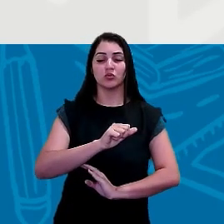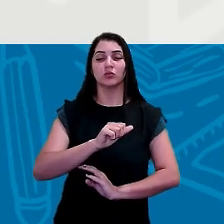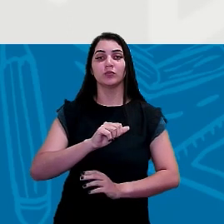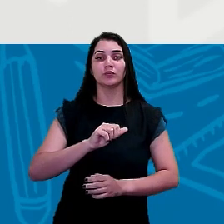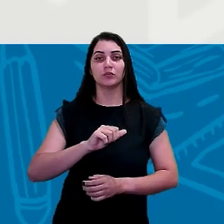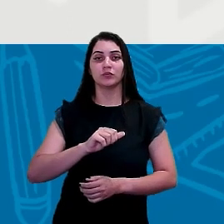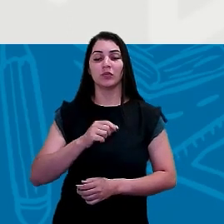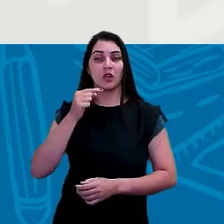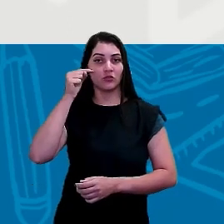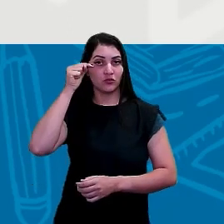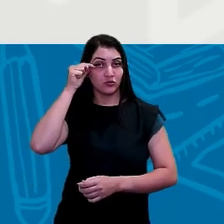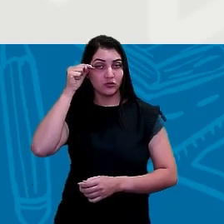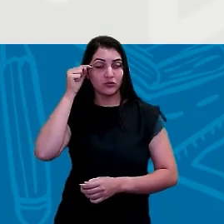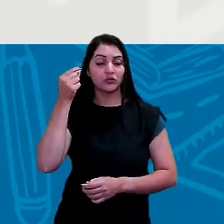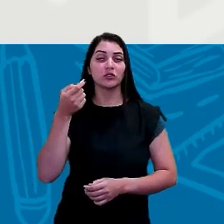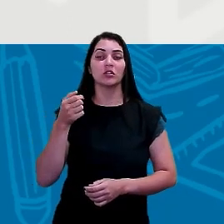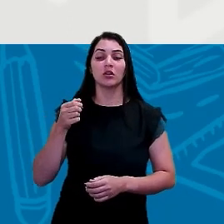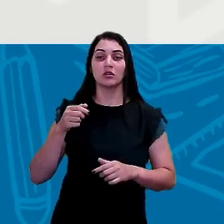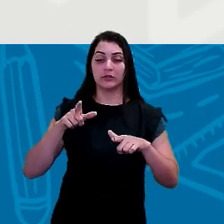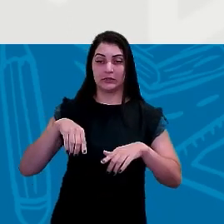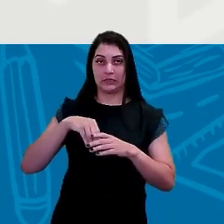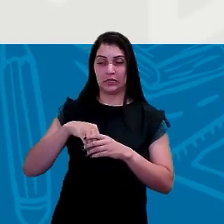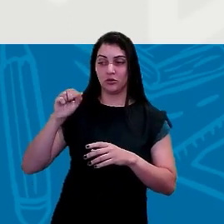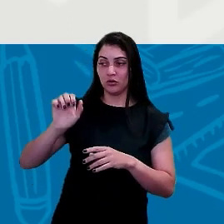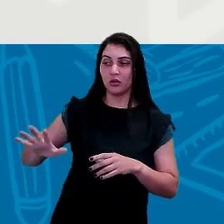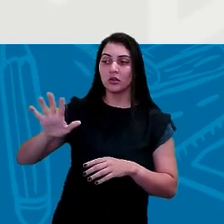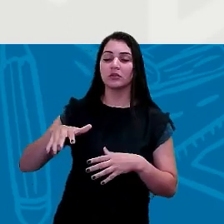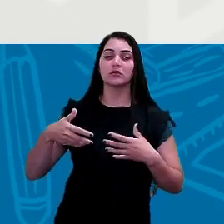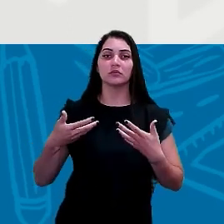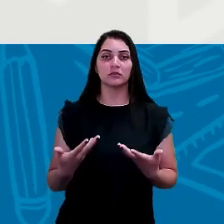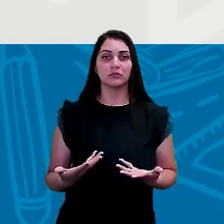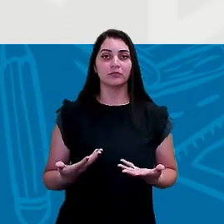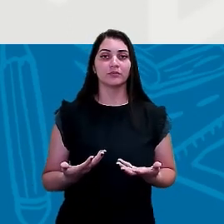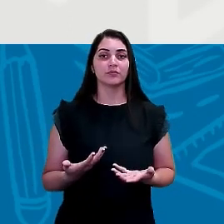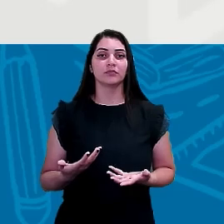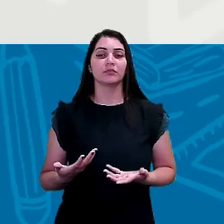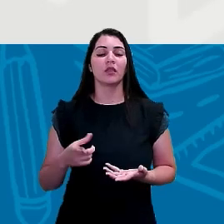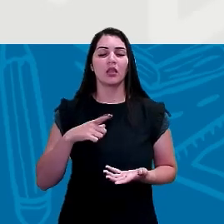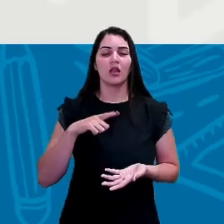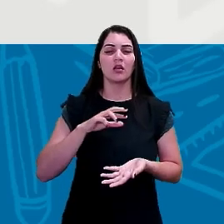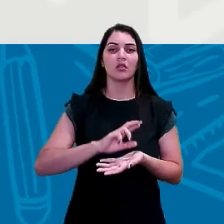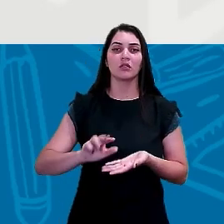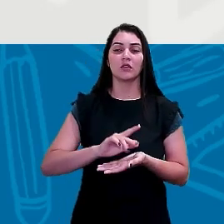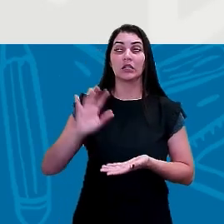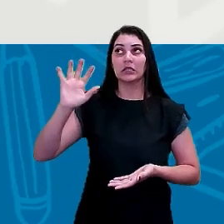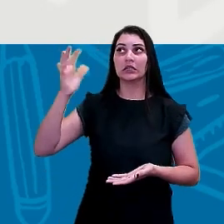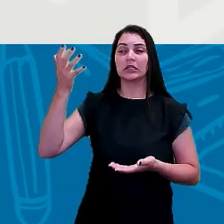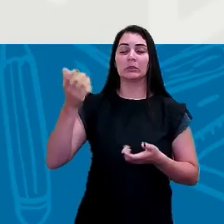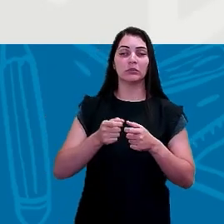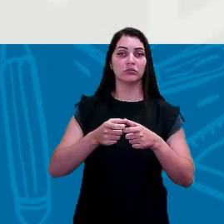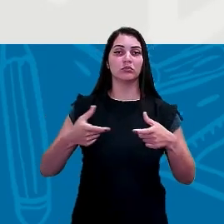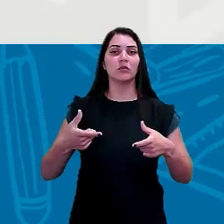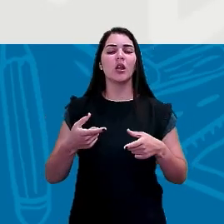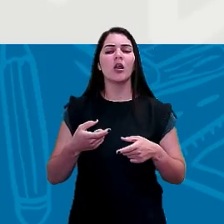China, do continente asiático. Então, tem uma variedade de clima muito grande. E por que essa